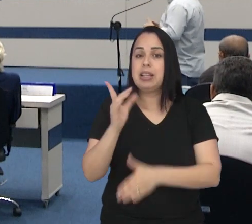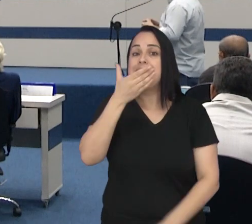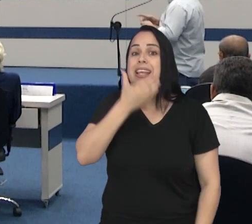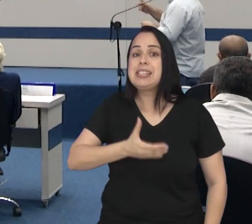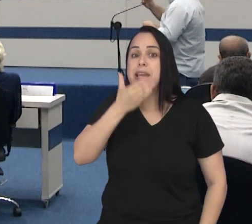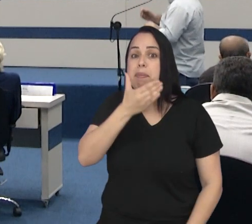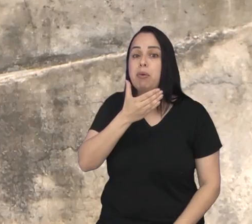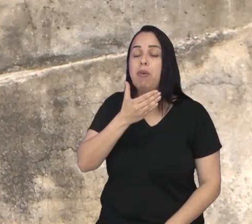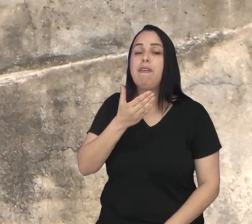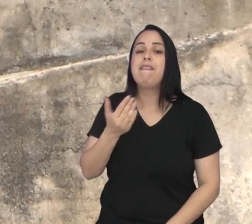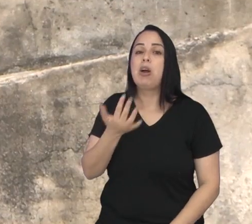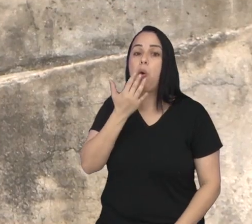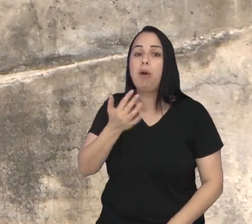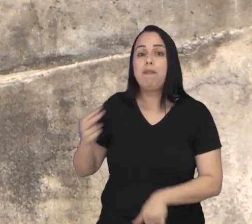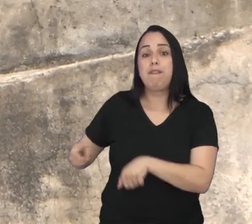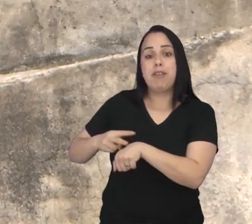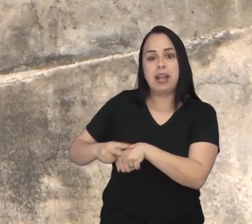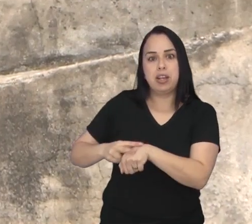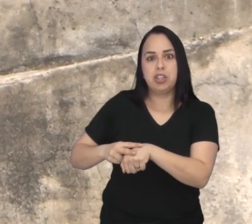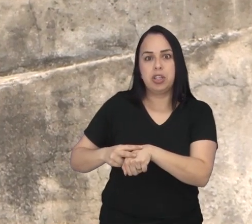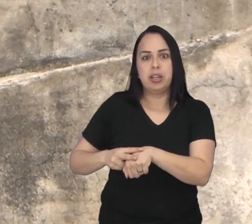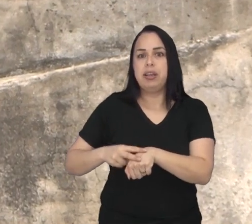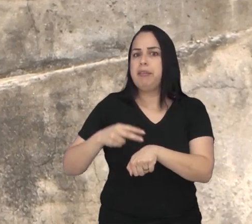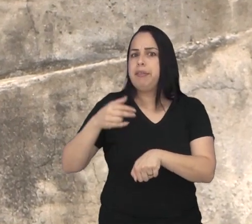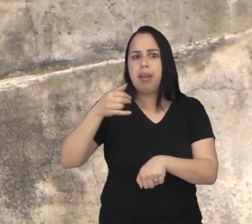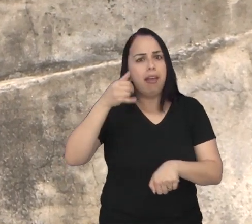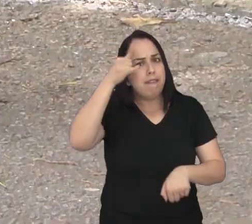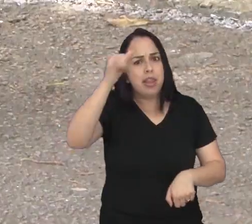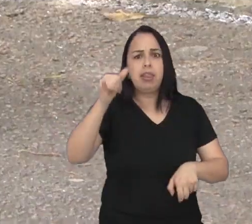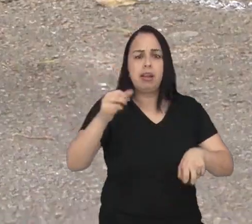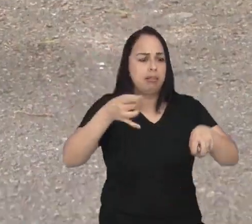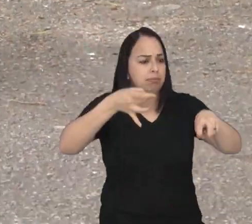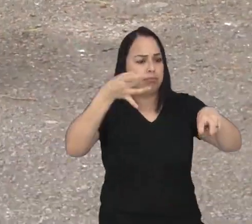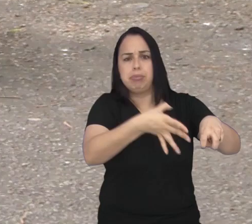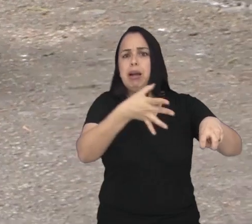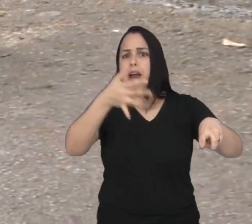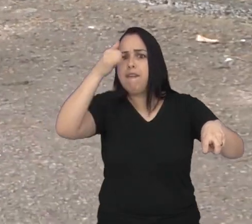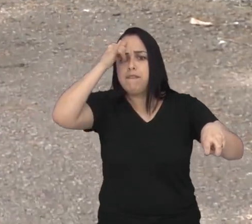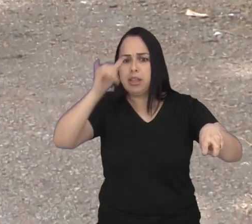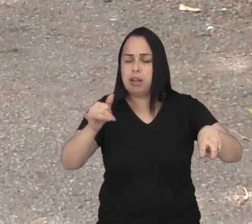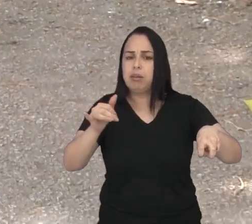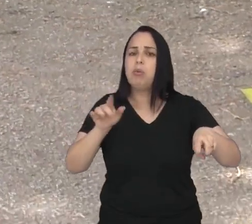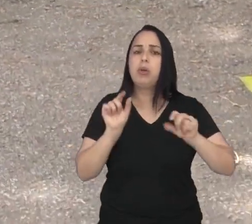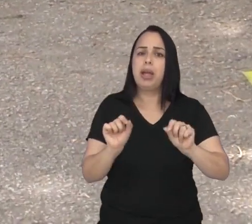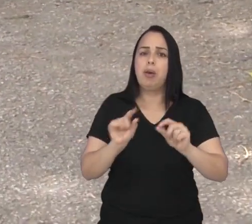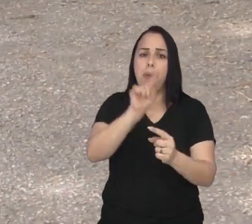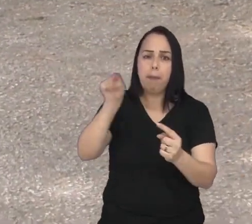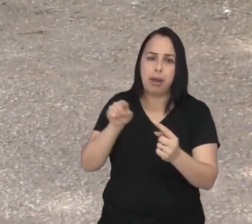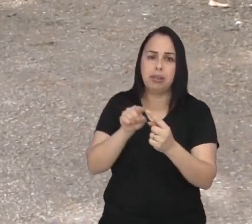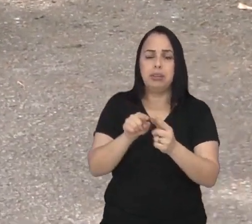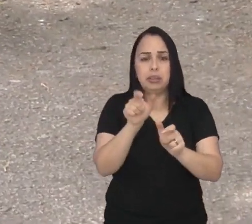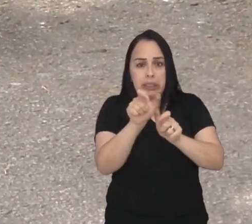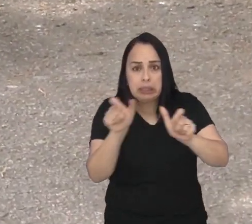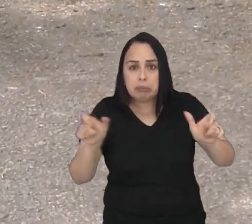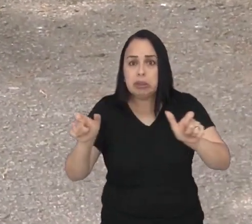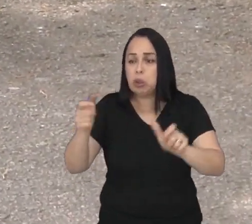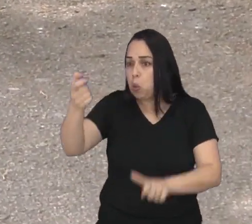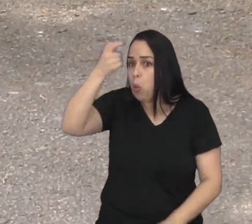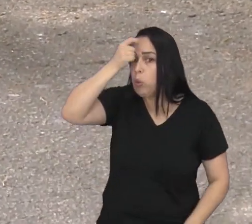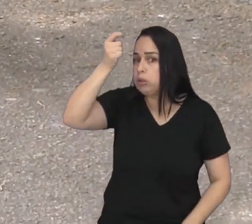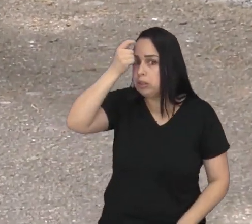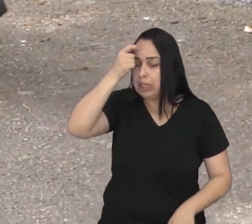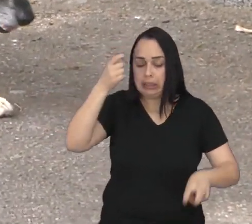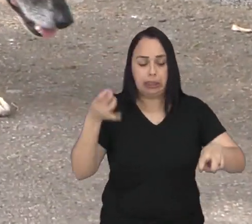Dezembro Verde, não ao abandono de animais. O objetivo é conscientizar a população de que o